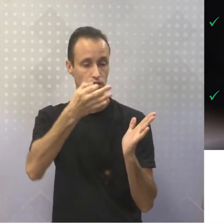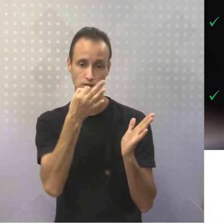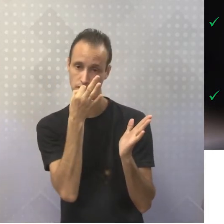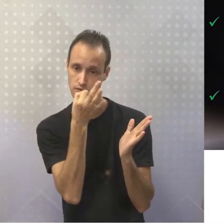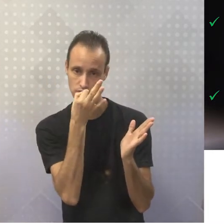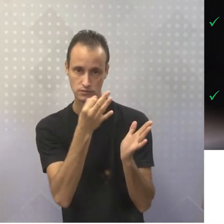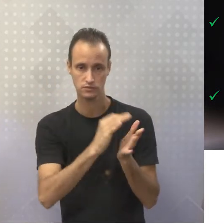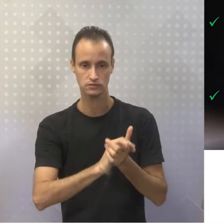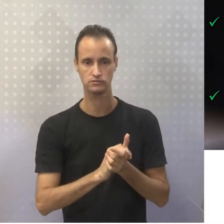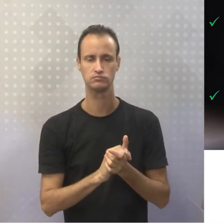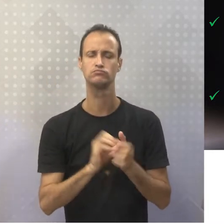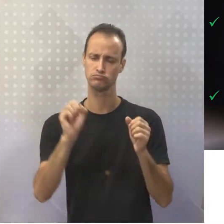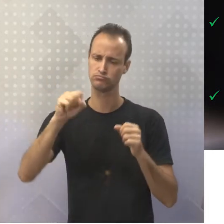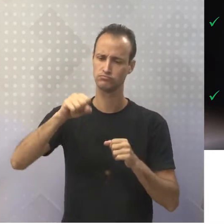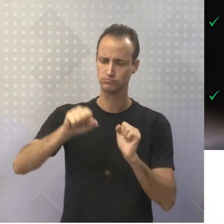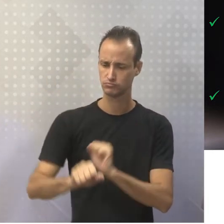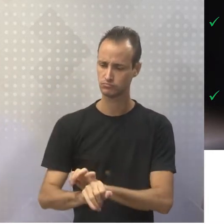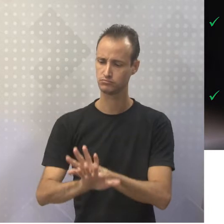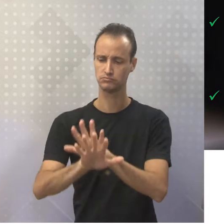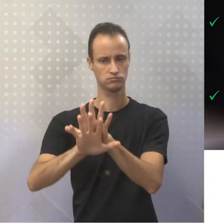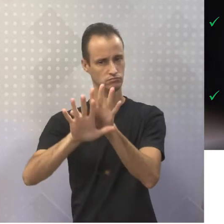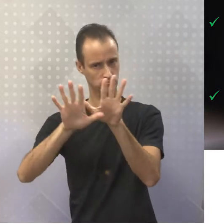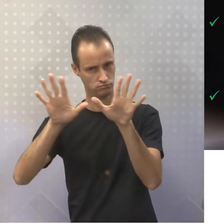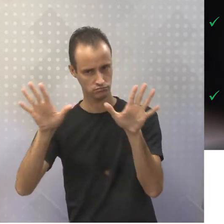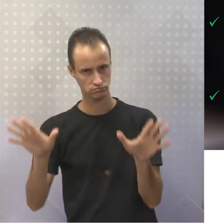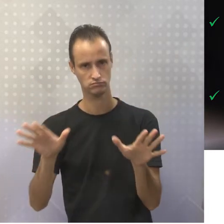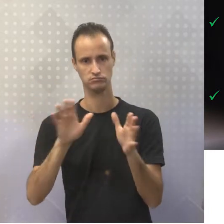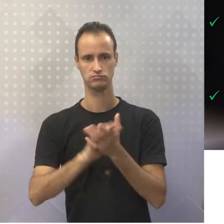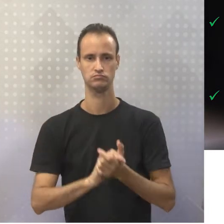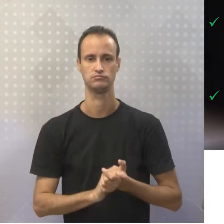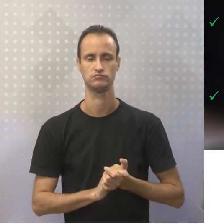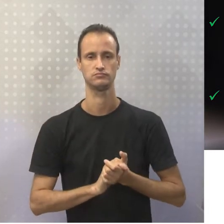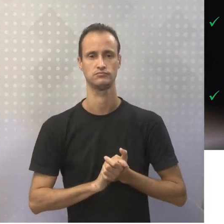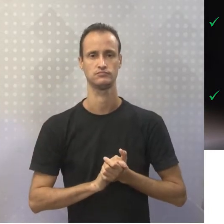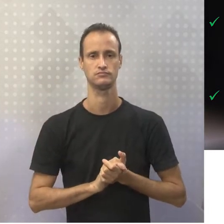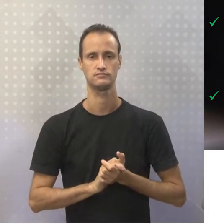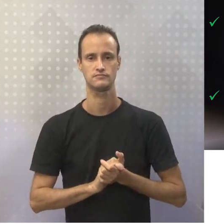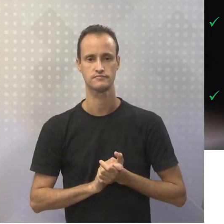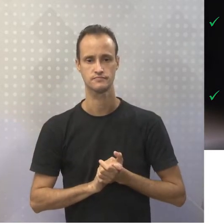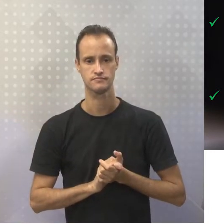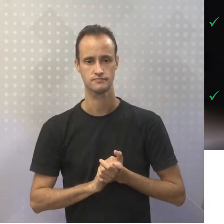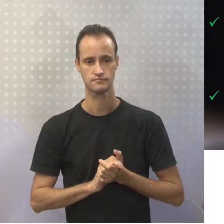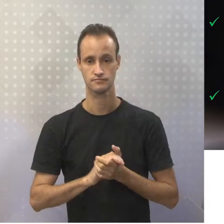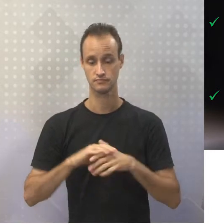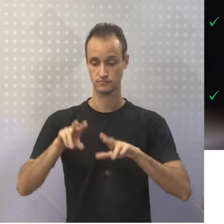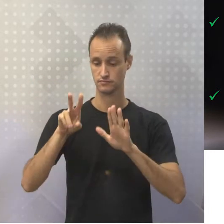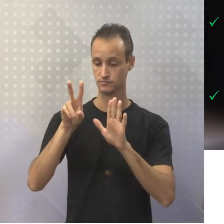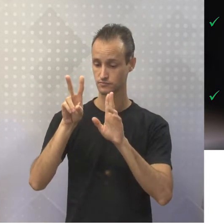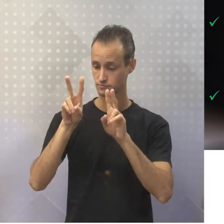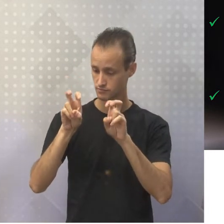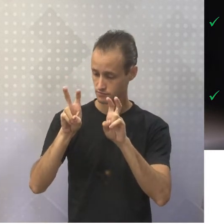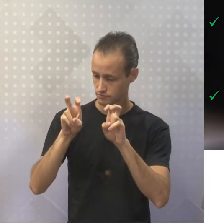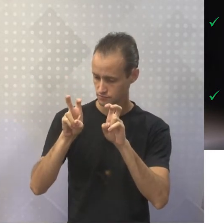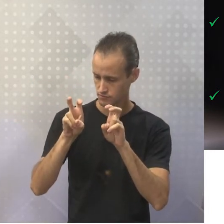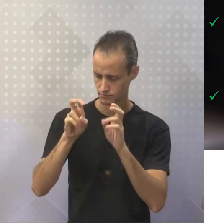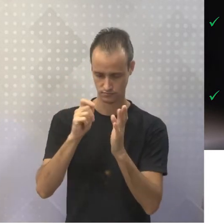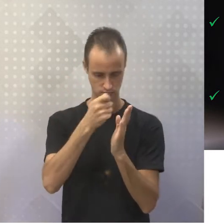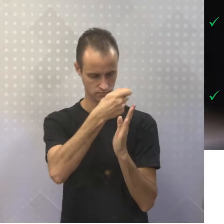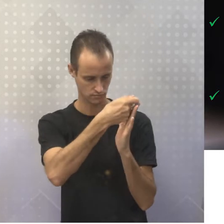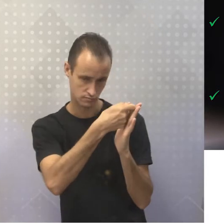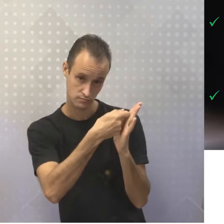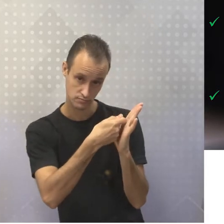é feito, sim, de maneira explícita, de maneira visível. O assunto conduzido pela